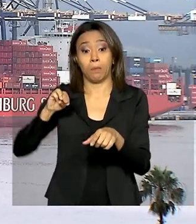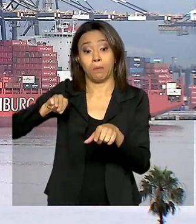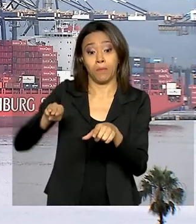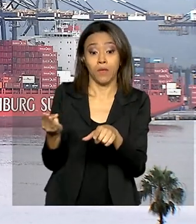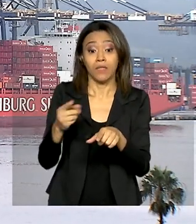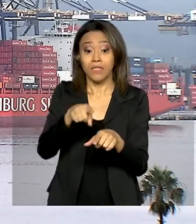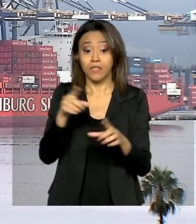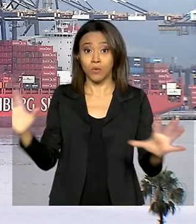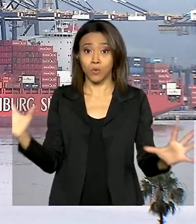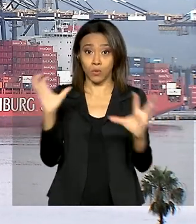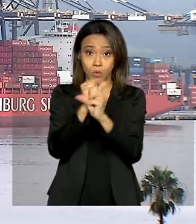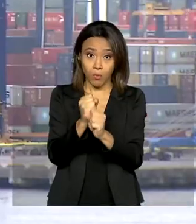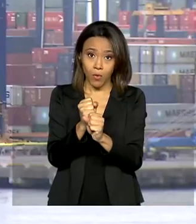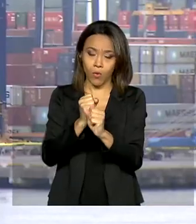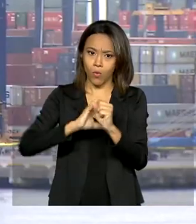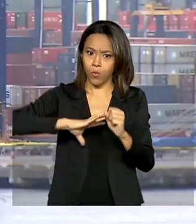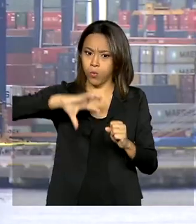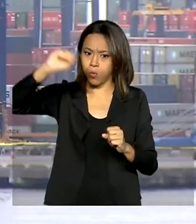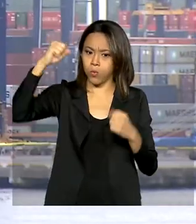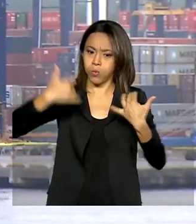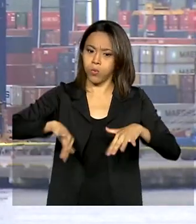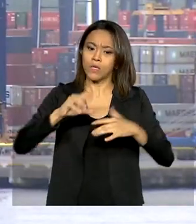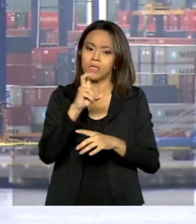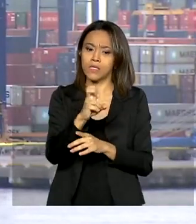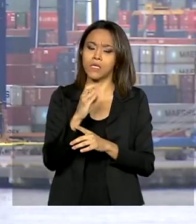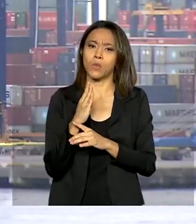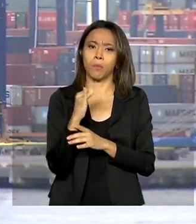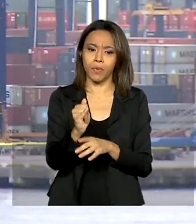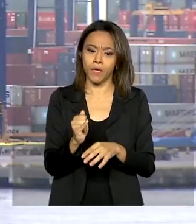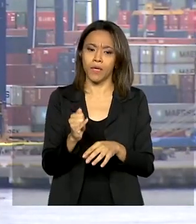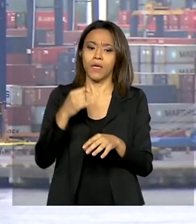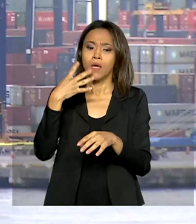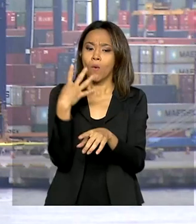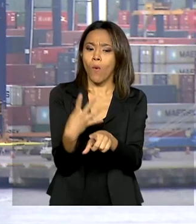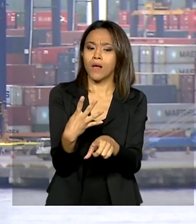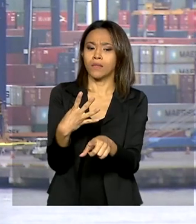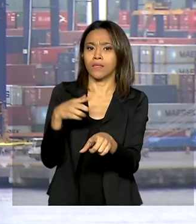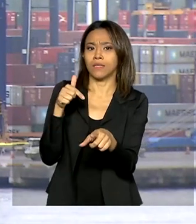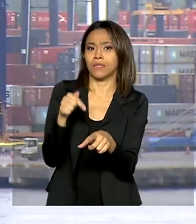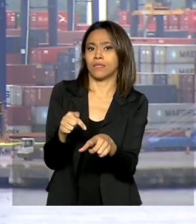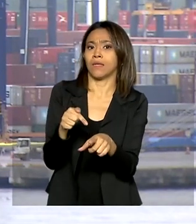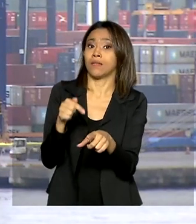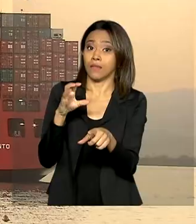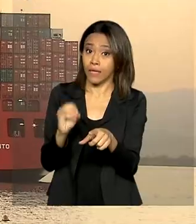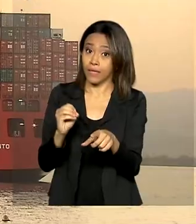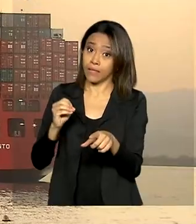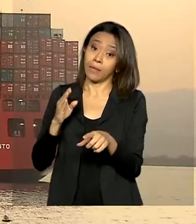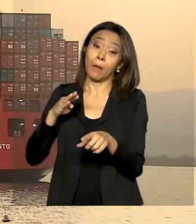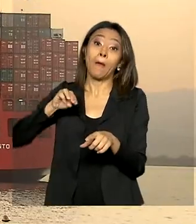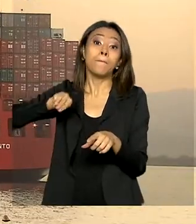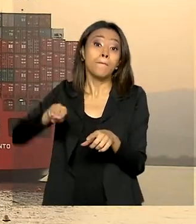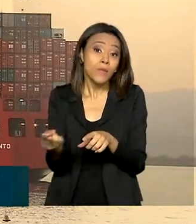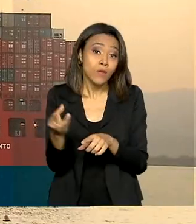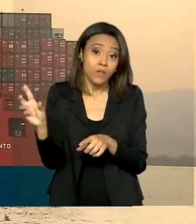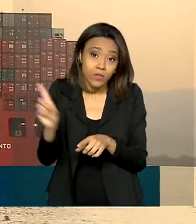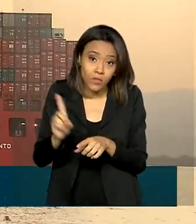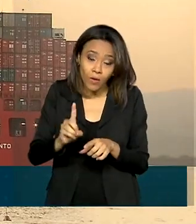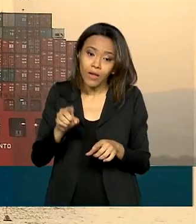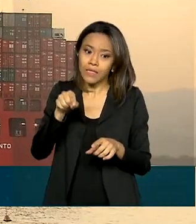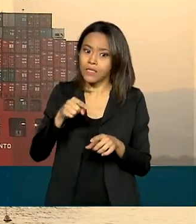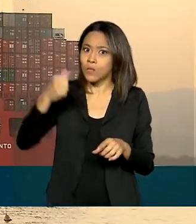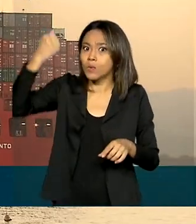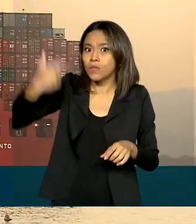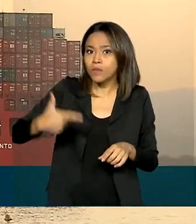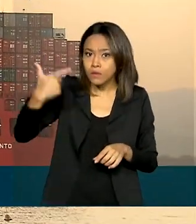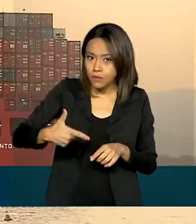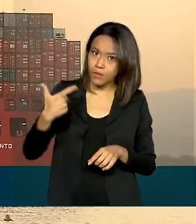comercial fechar com superávit de 5,4 bilhões de dólares, o segundo maior para o